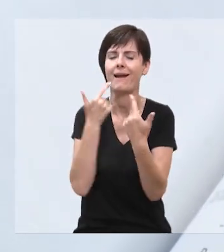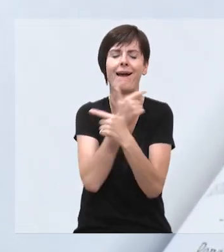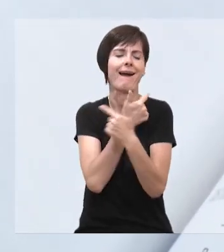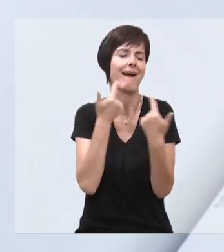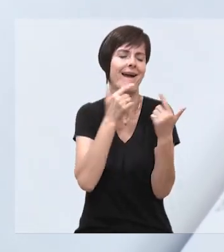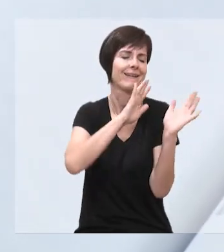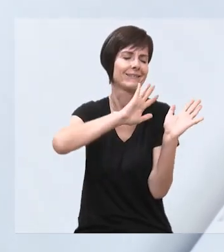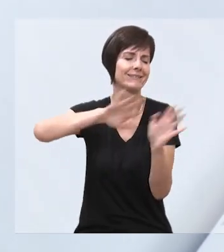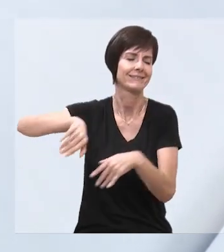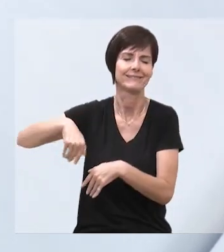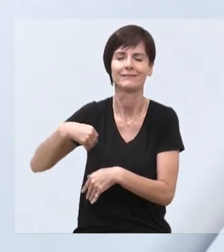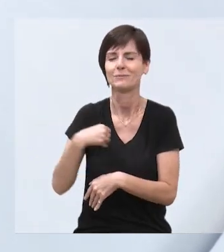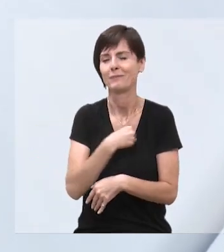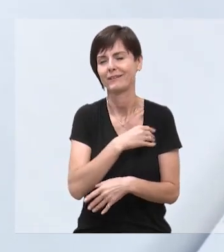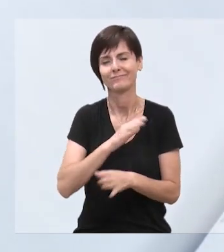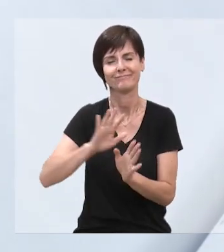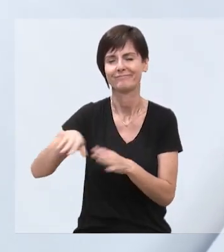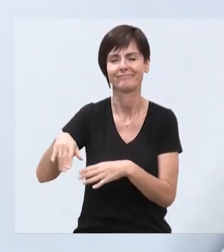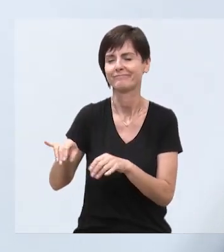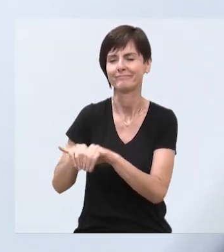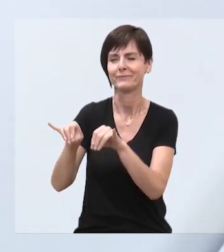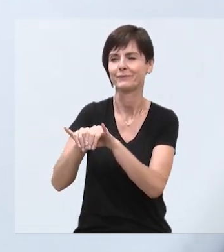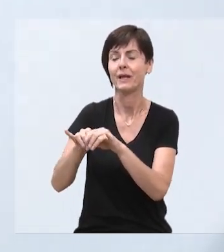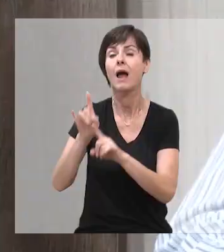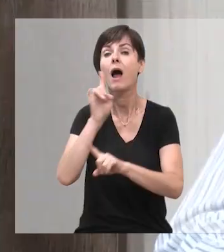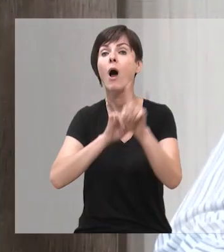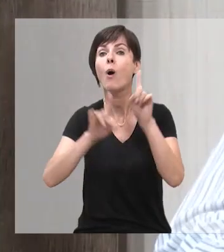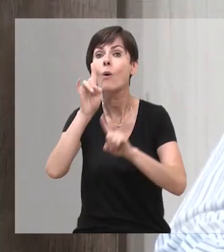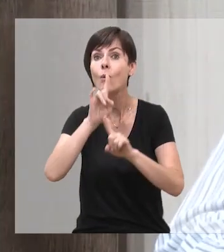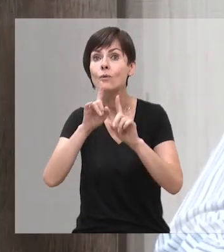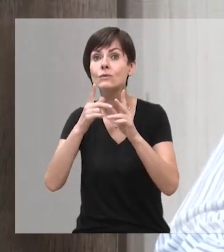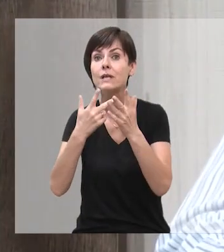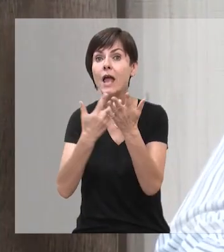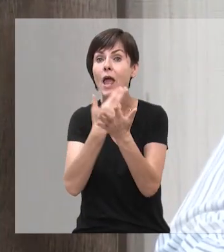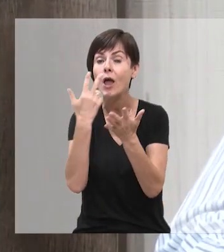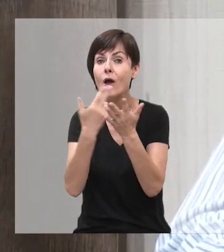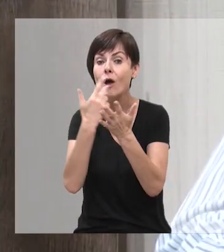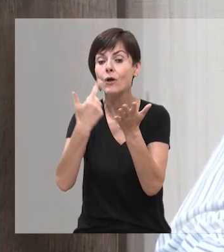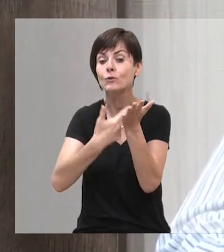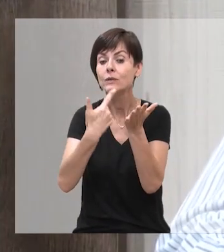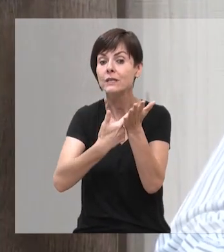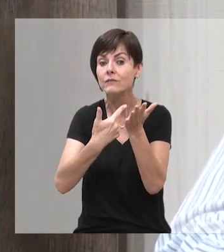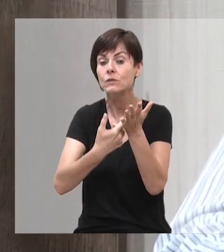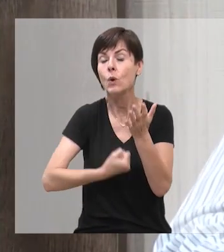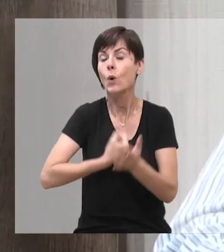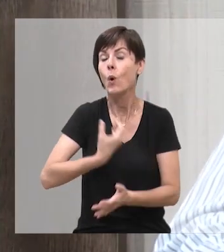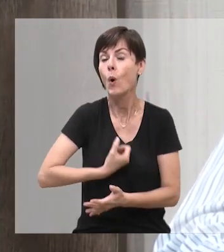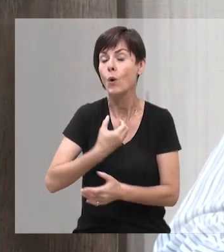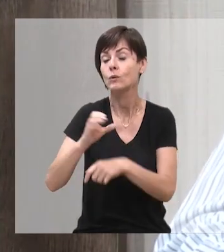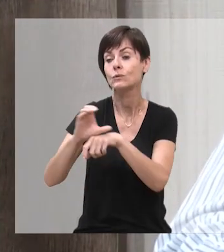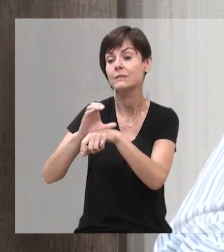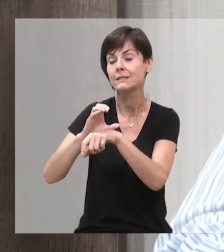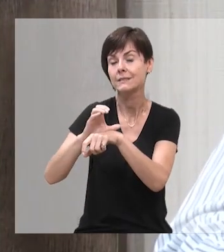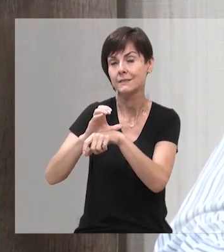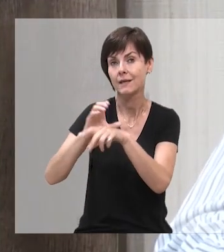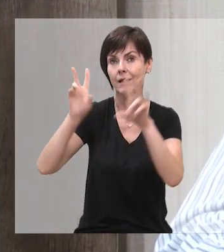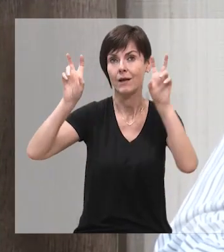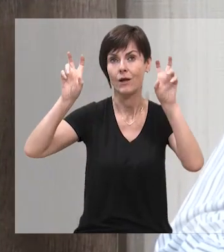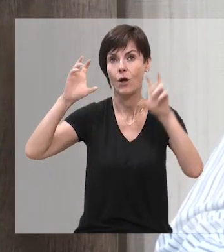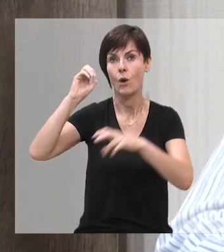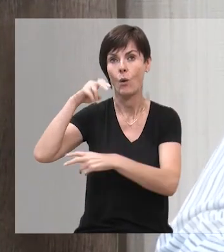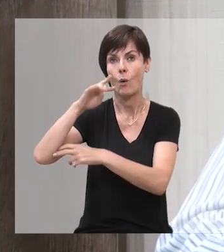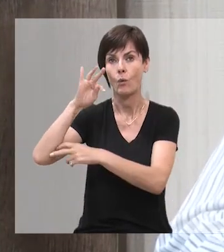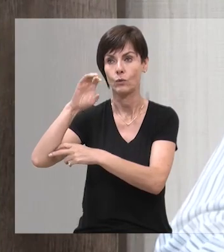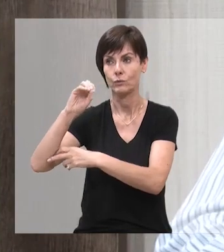Ele deu uma risada da declaração do médico. Esses são alguns trechos do conto Cinzas, assinado por